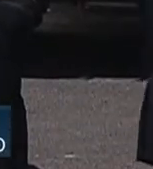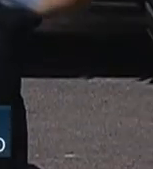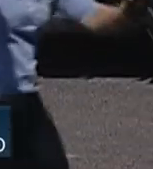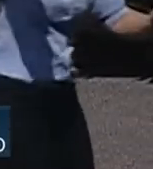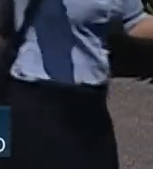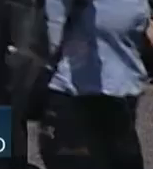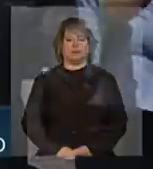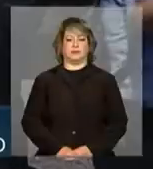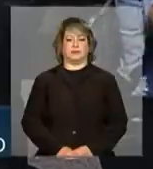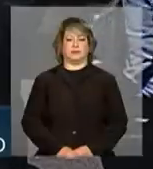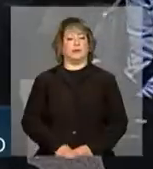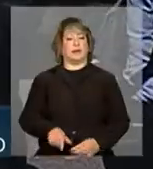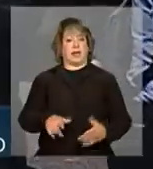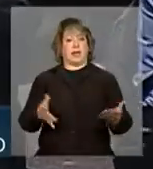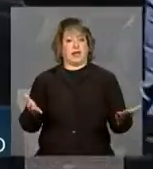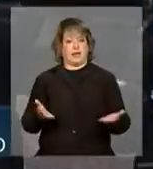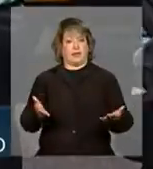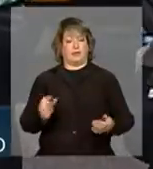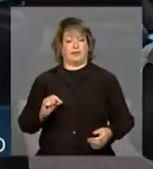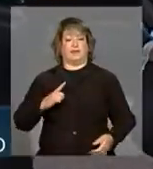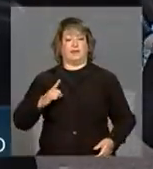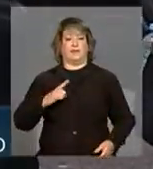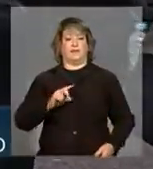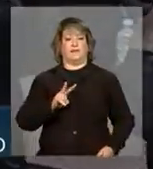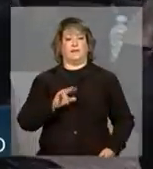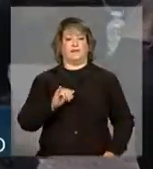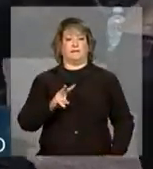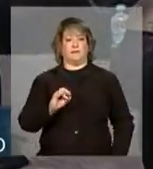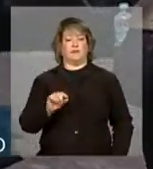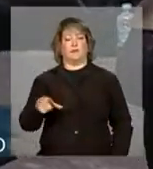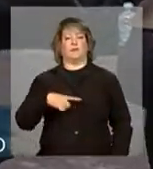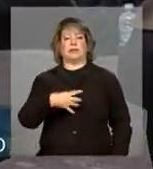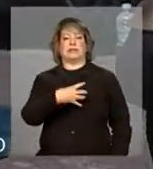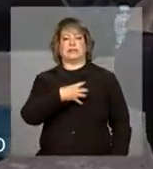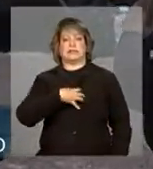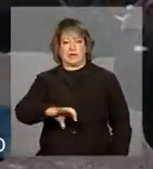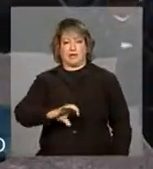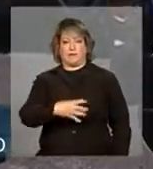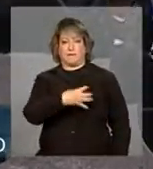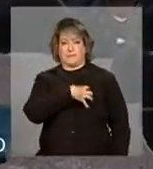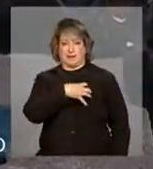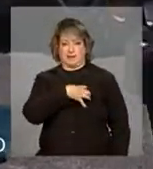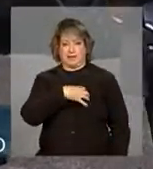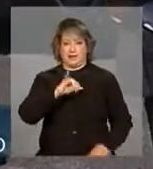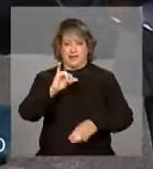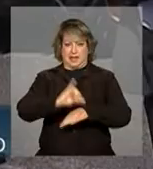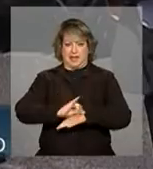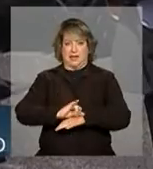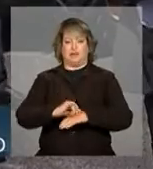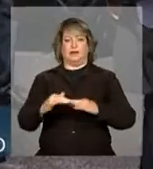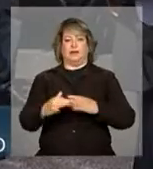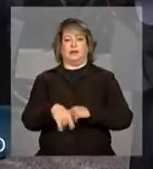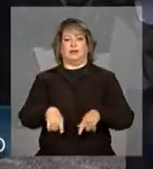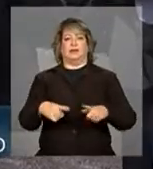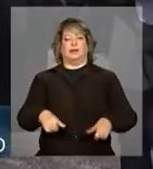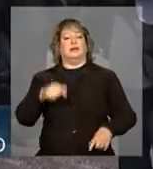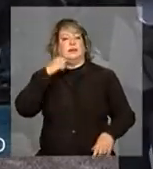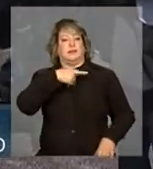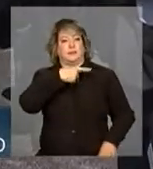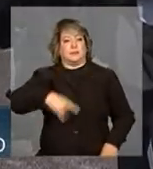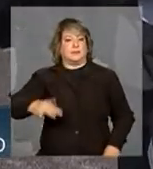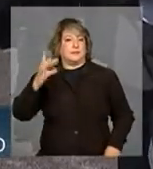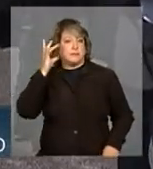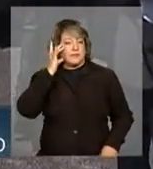Essas são imagens ao vivo de Salvador. A presidenta Dilma Rousseff continua a